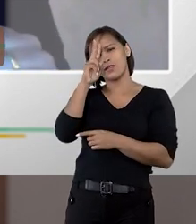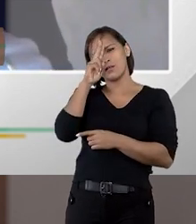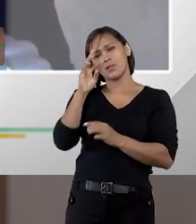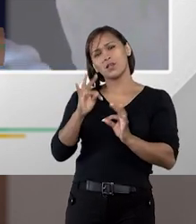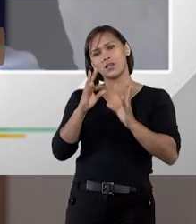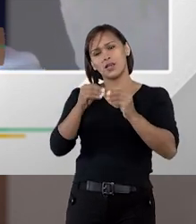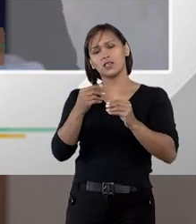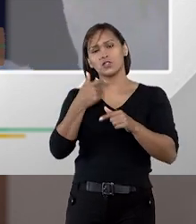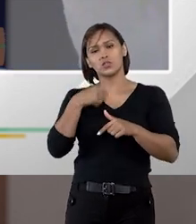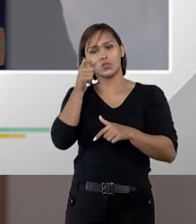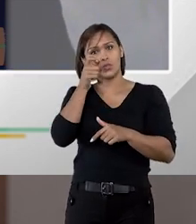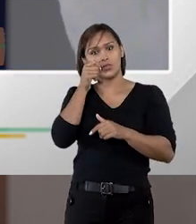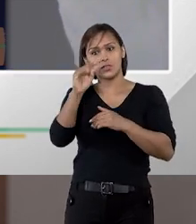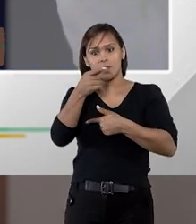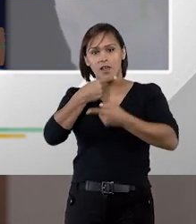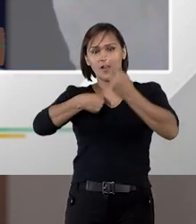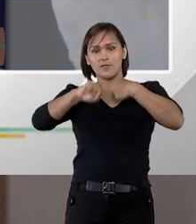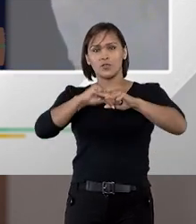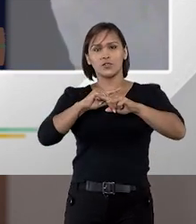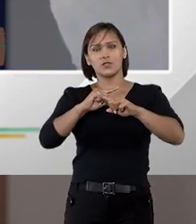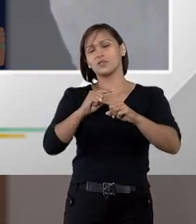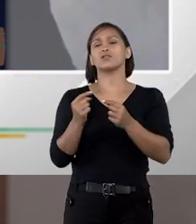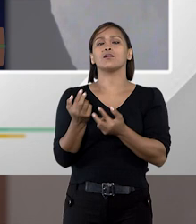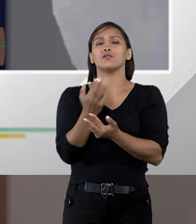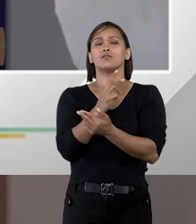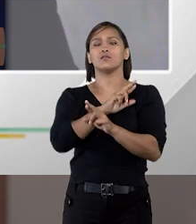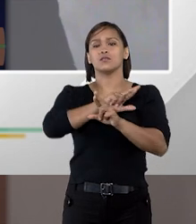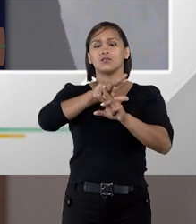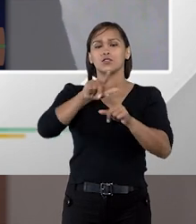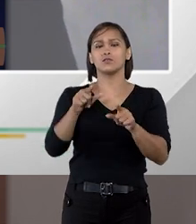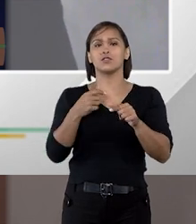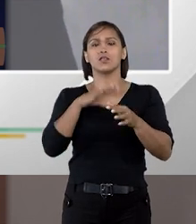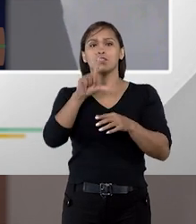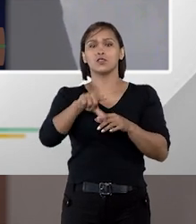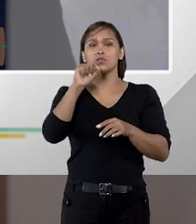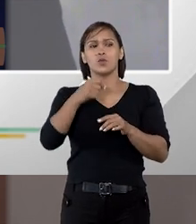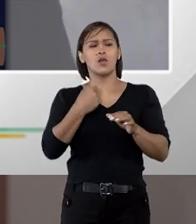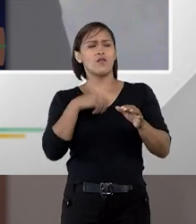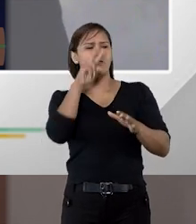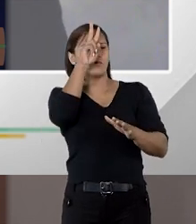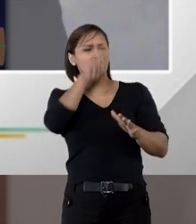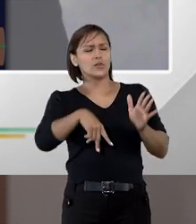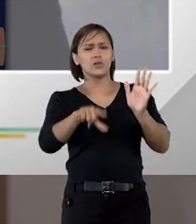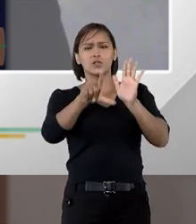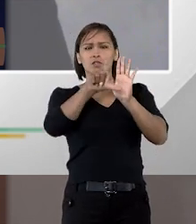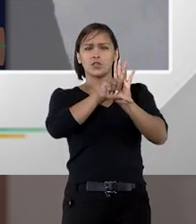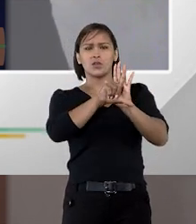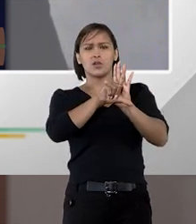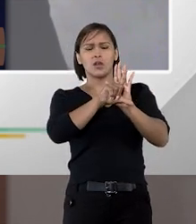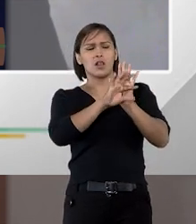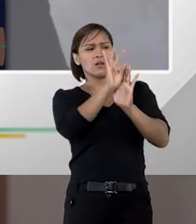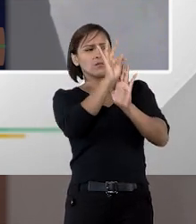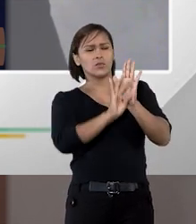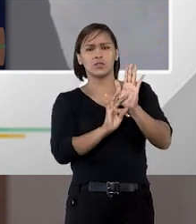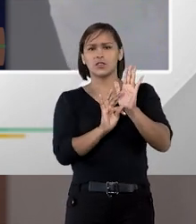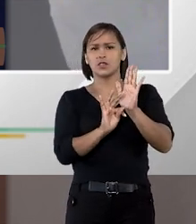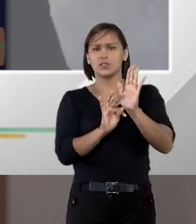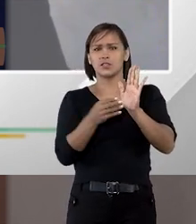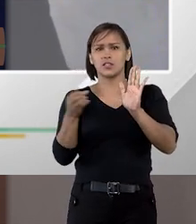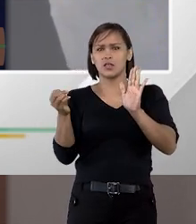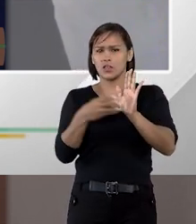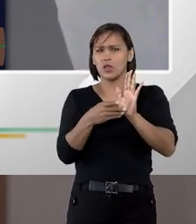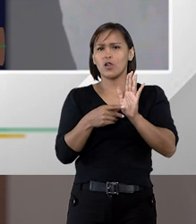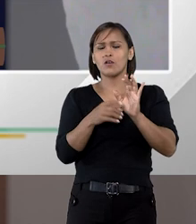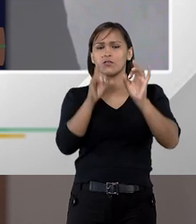ressaltaria nessa evolução dos meios alternativos e quando você olha para o texto da lei 14.133 de